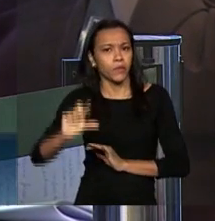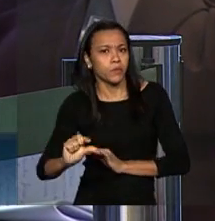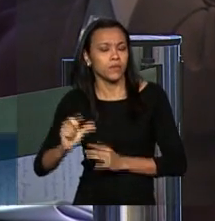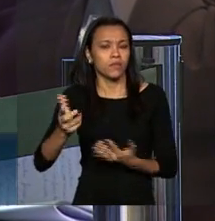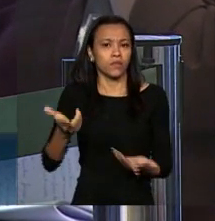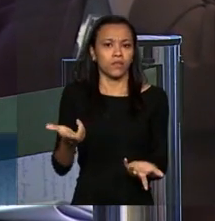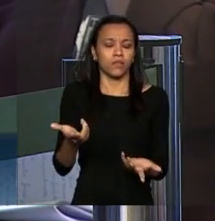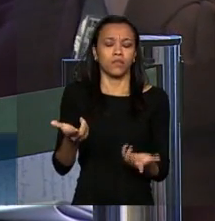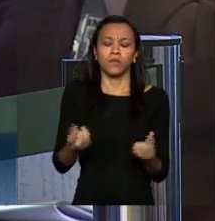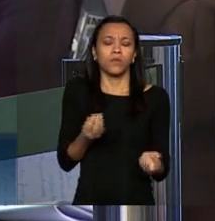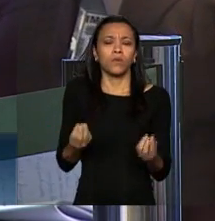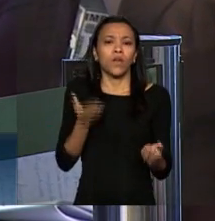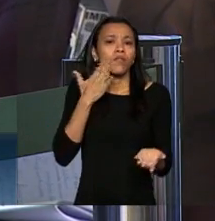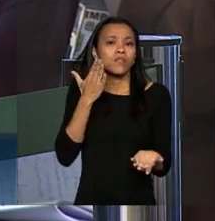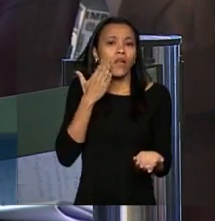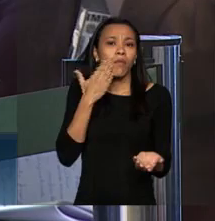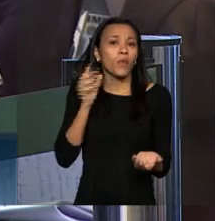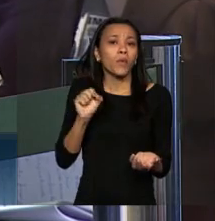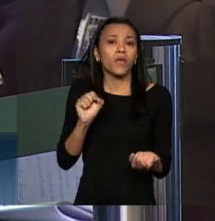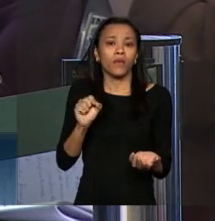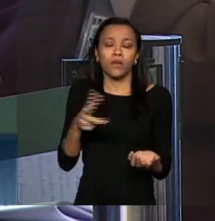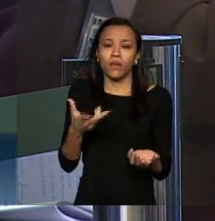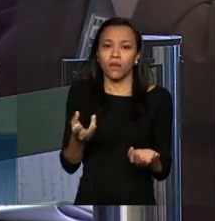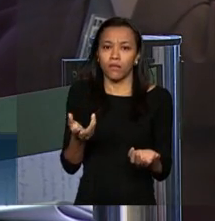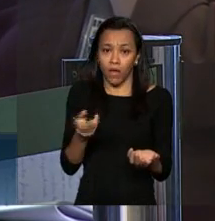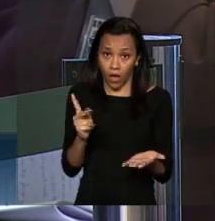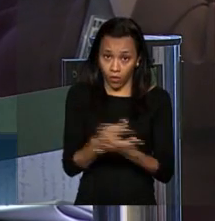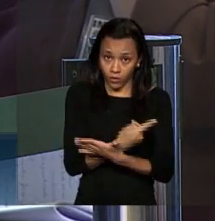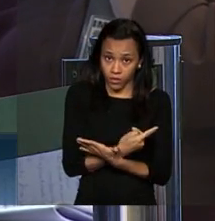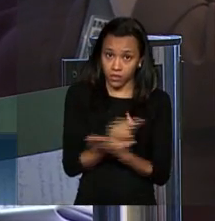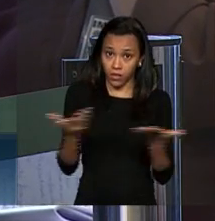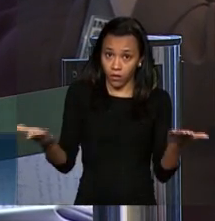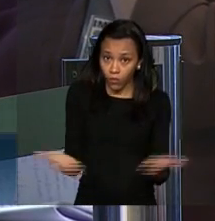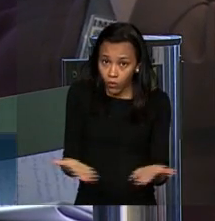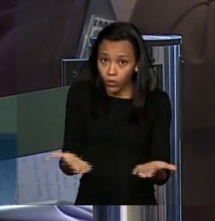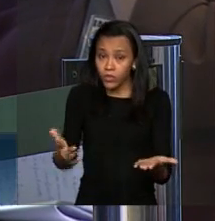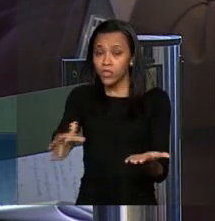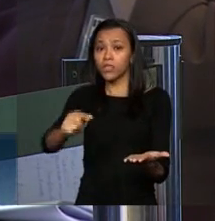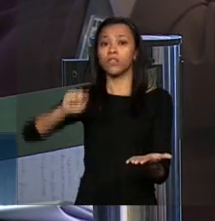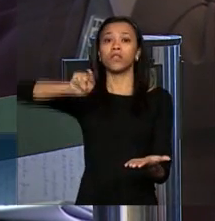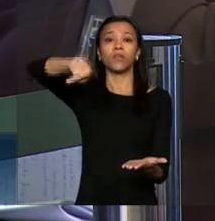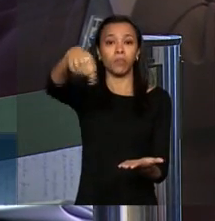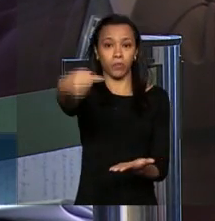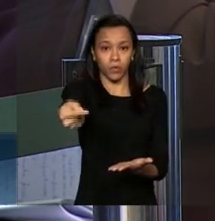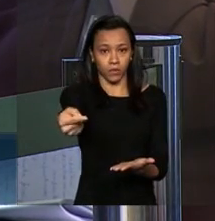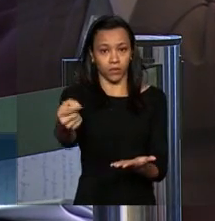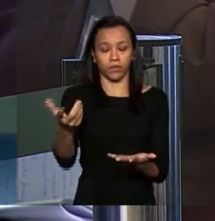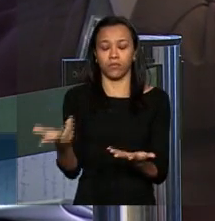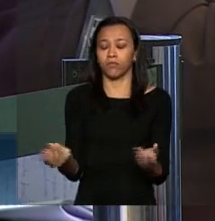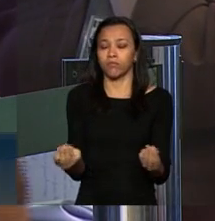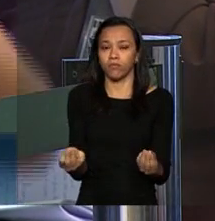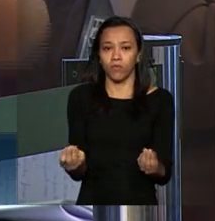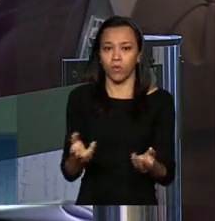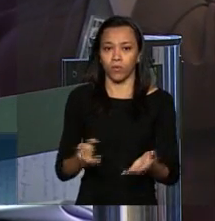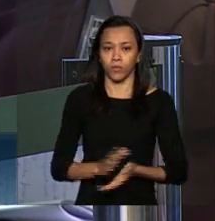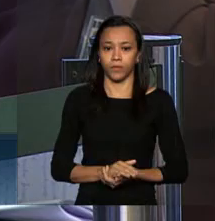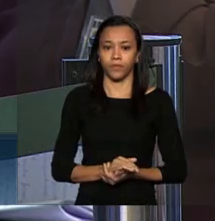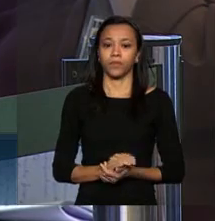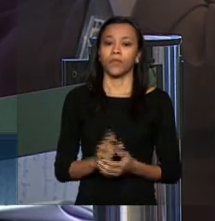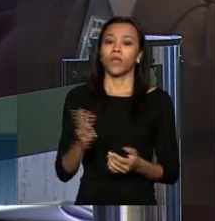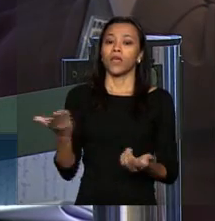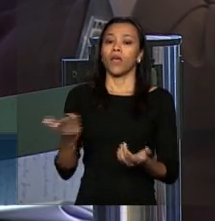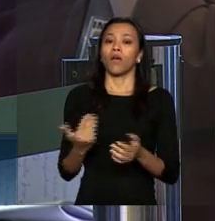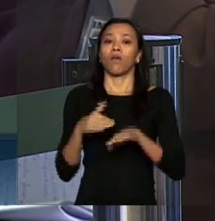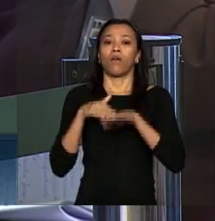vai postergar eu queria saber o impacto parando o que vigora hoje com o que vai passar a se vigorar e o ministro eu